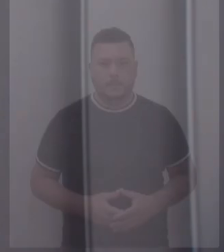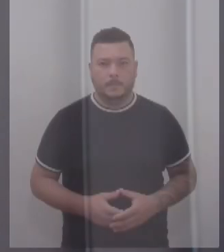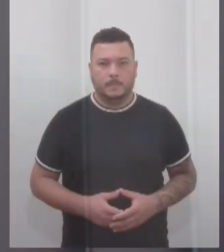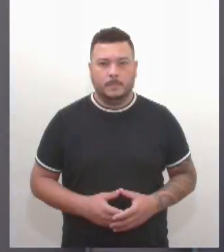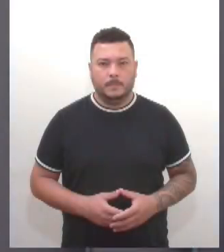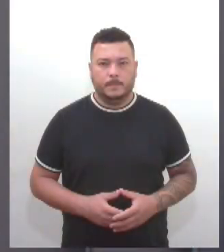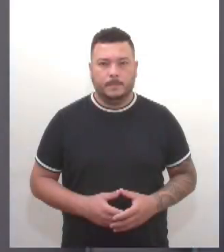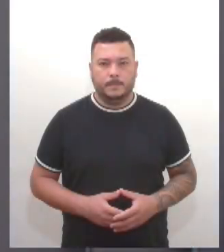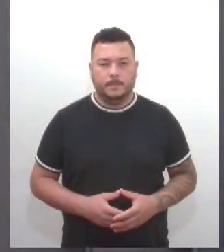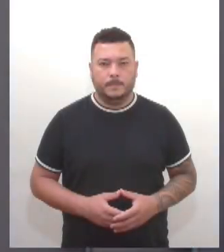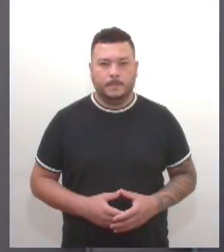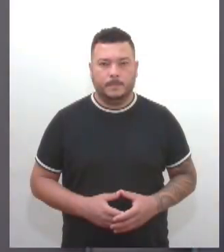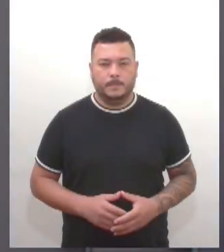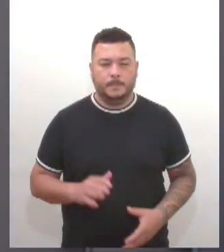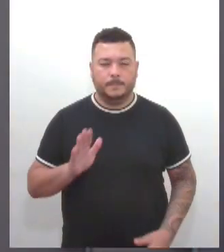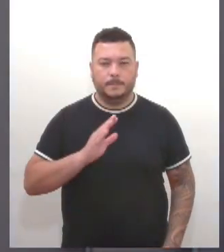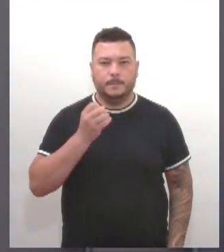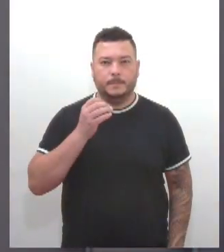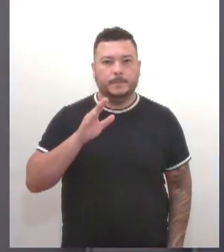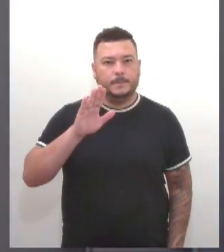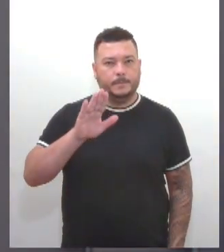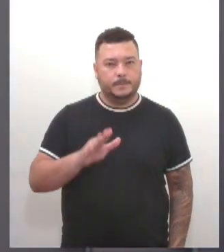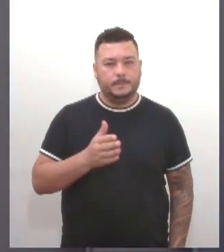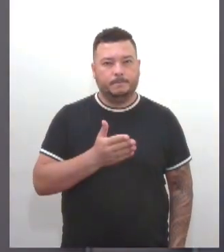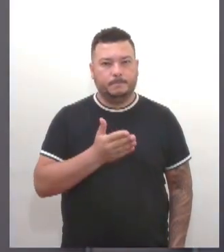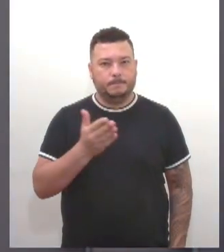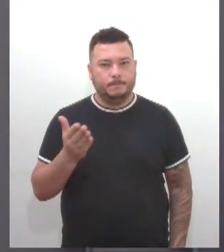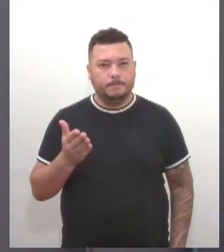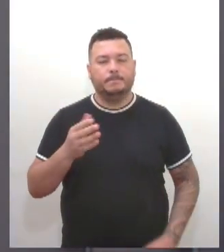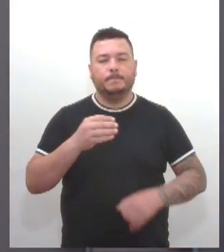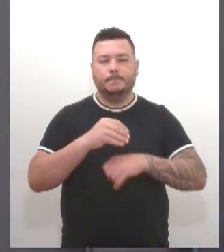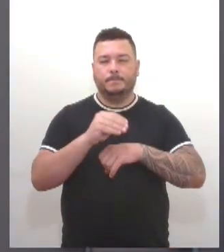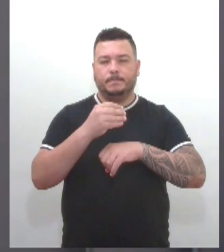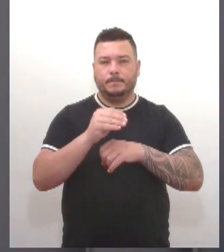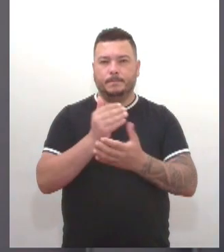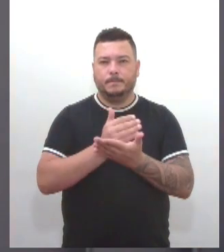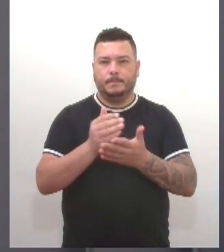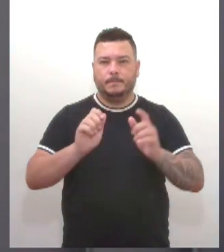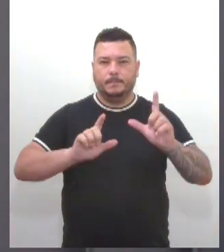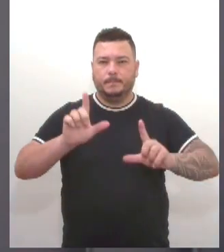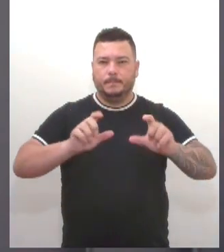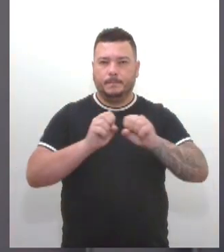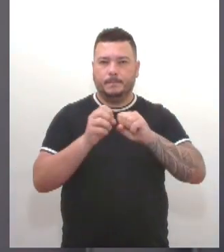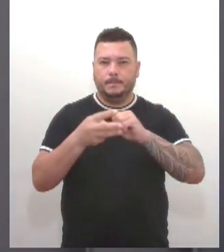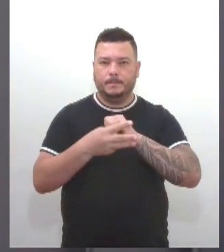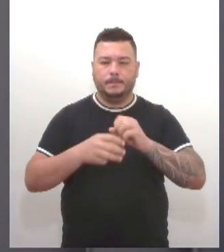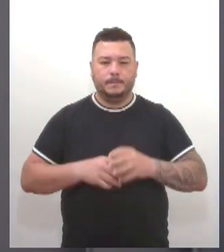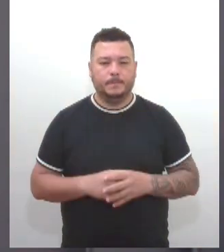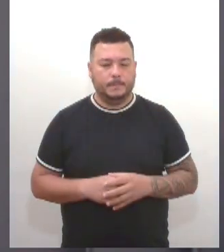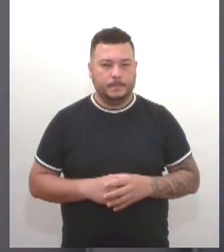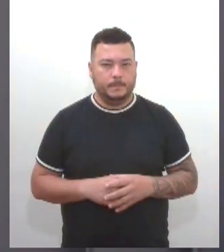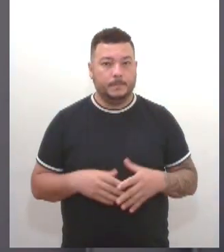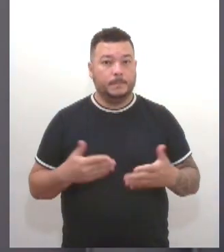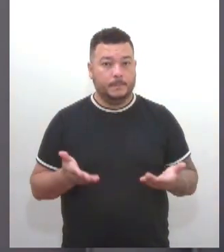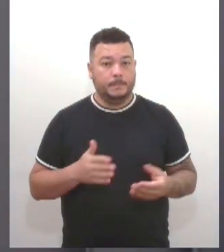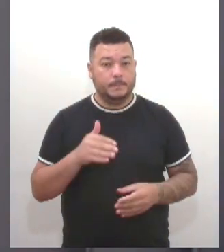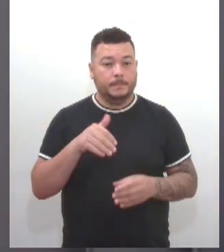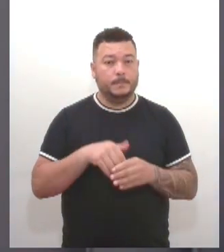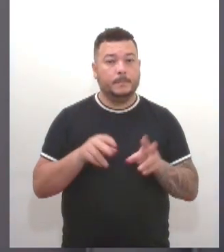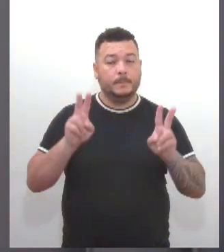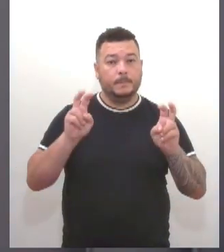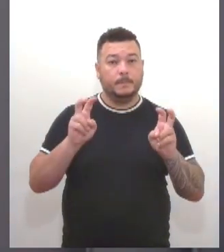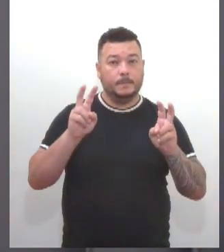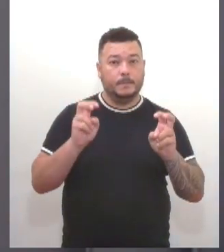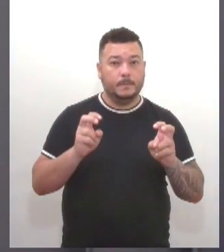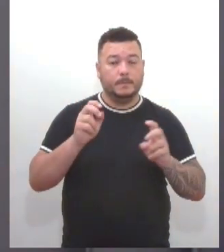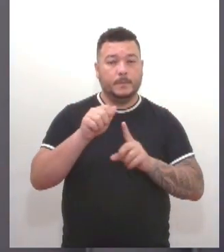Olá, muito boa tarde para você. O Informativo TV Alesa está no ar. E ela, como parte das ações alusivas ao Outubro Rosa,